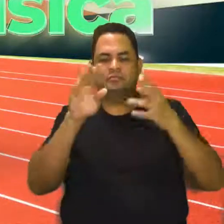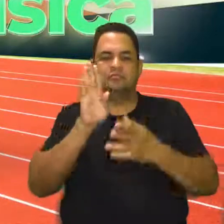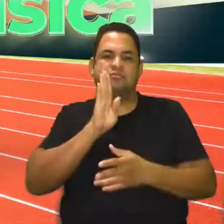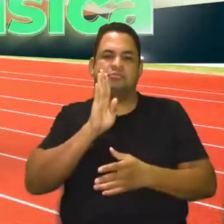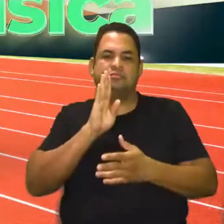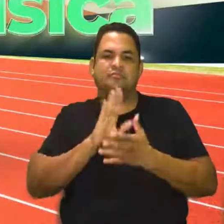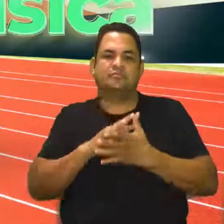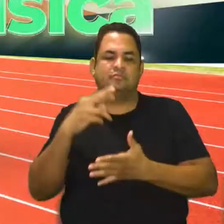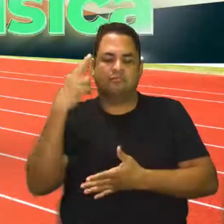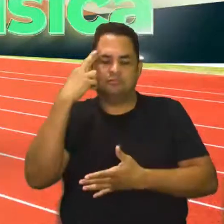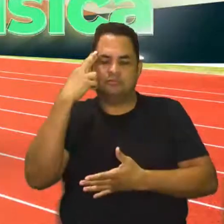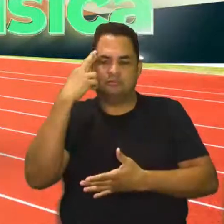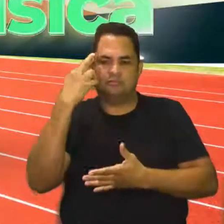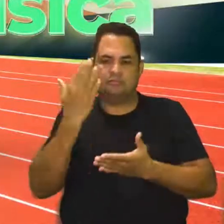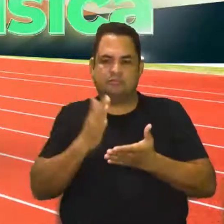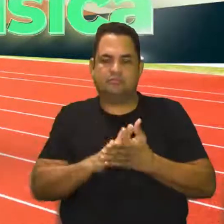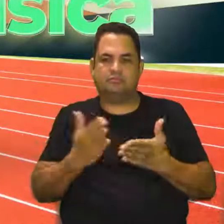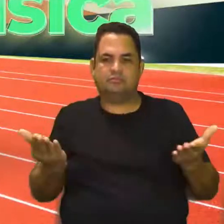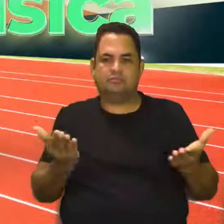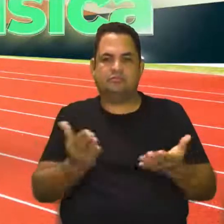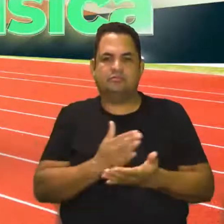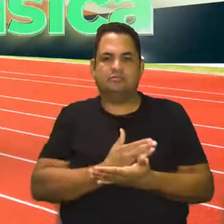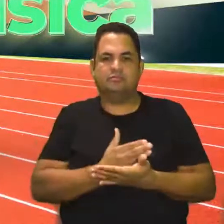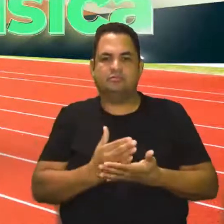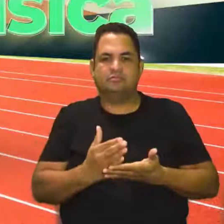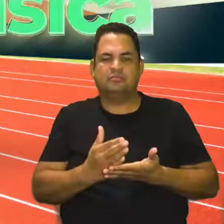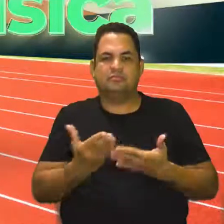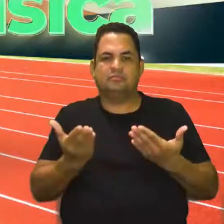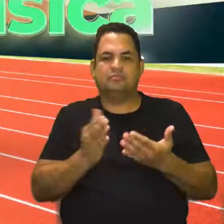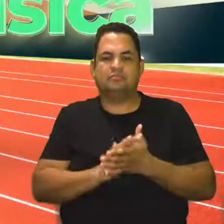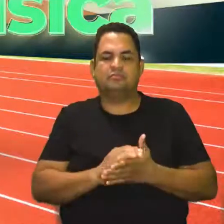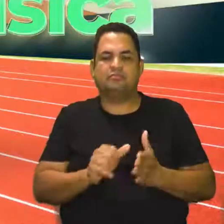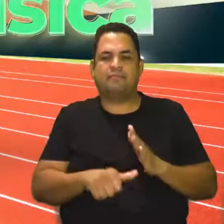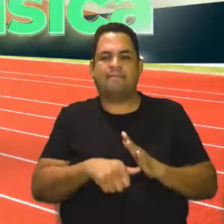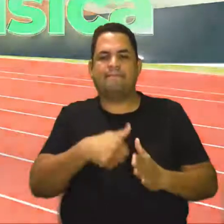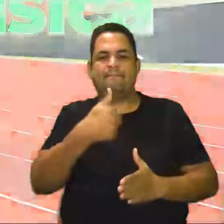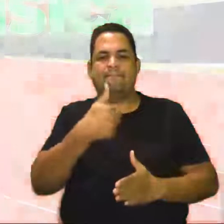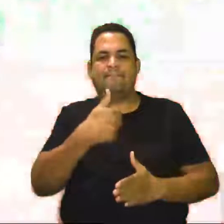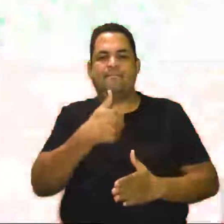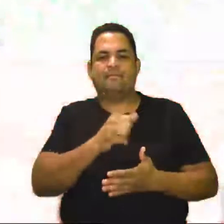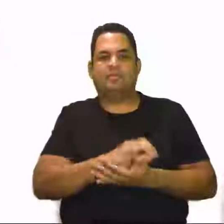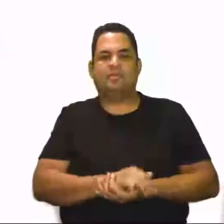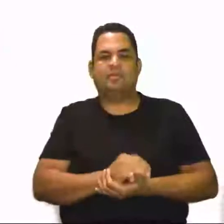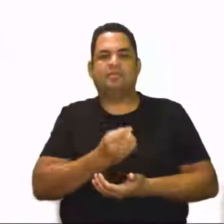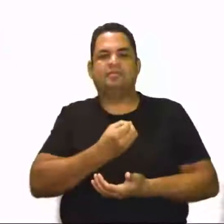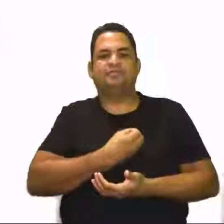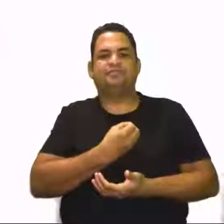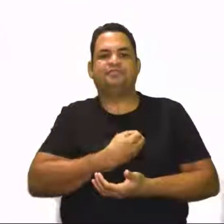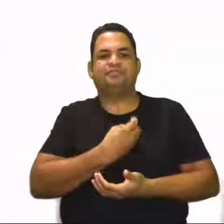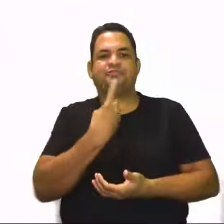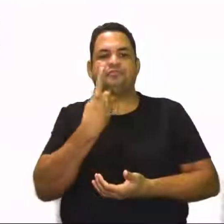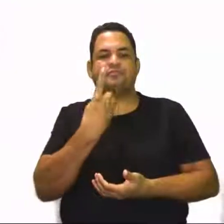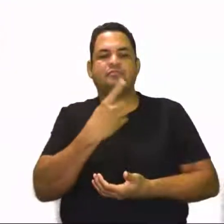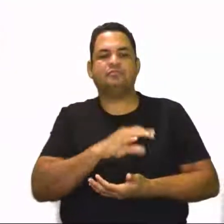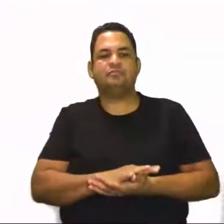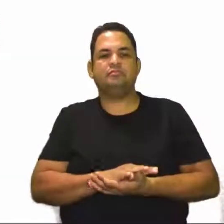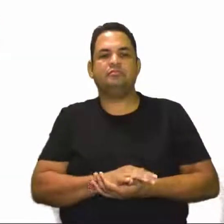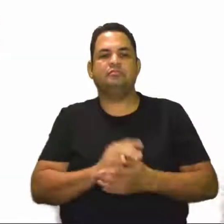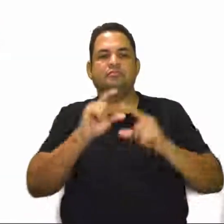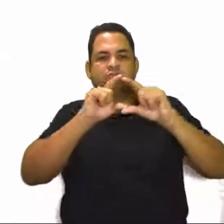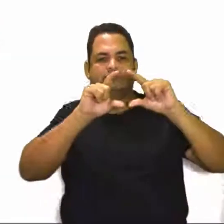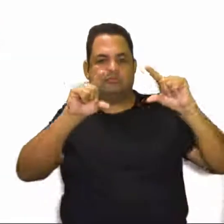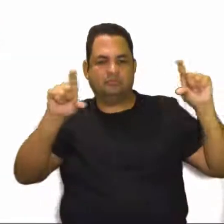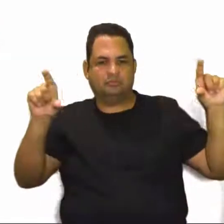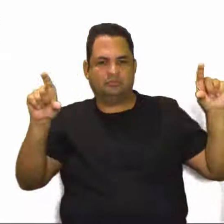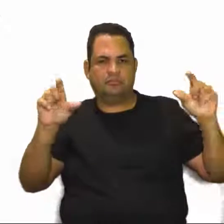legal para a gente refletir, né? Então, vamos ver agora a primeira questão. Acompanha comigo. Primeira questão aí tem um enunciado.